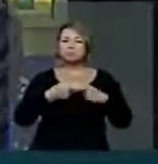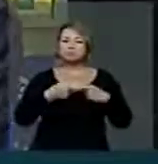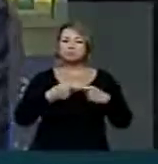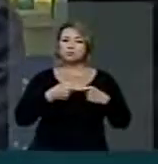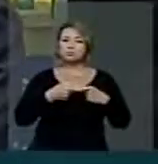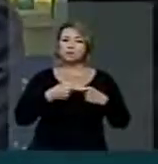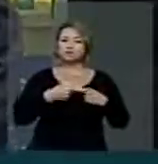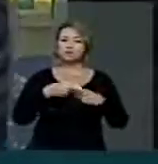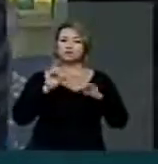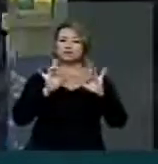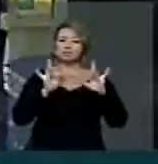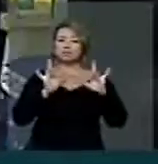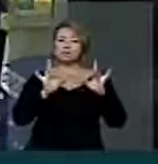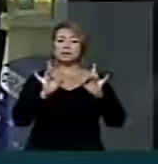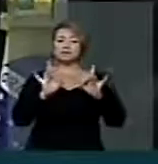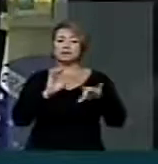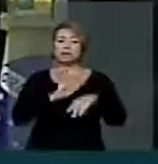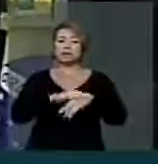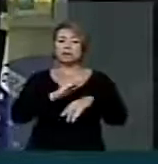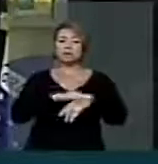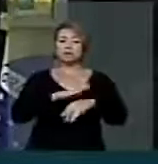dentro de um curto...